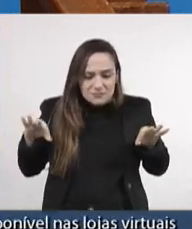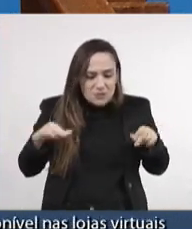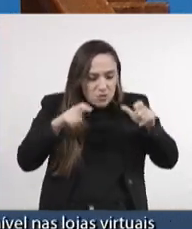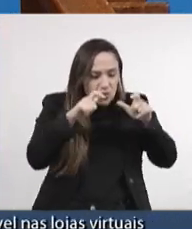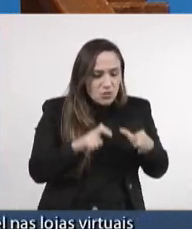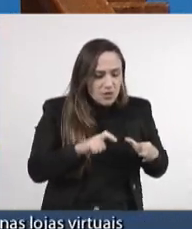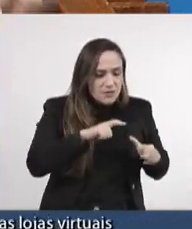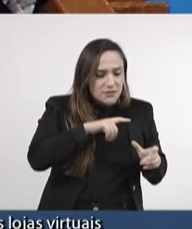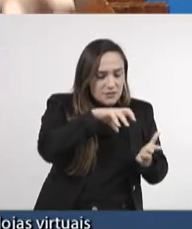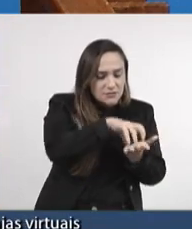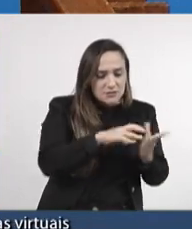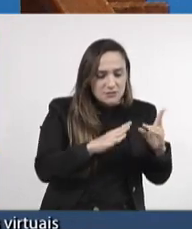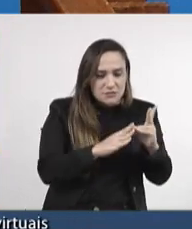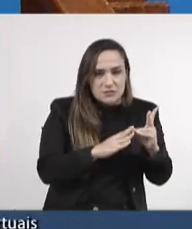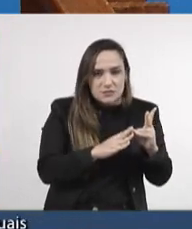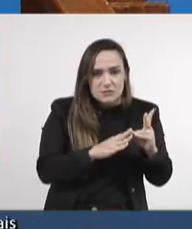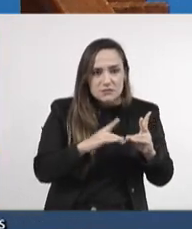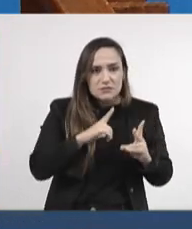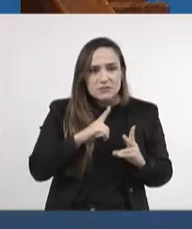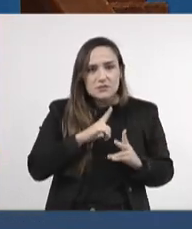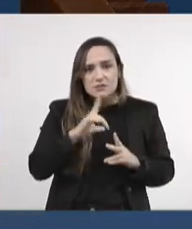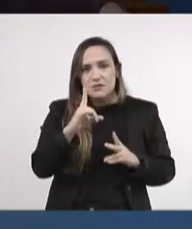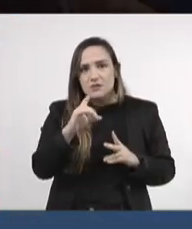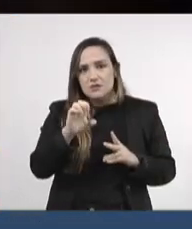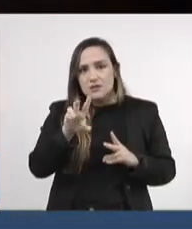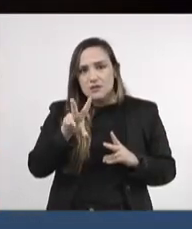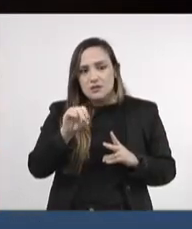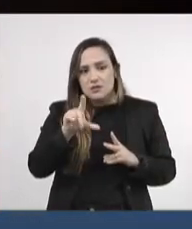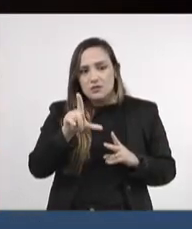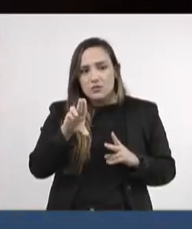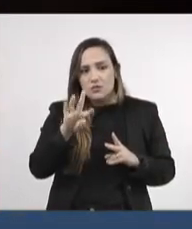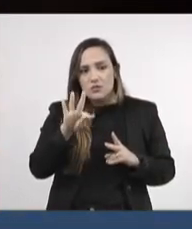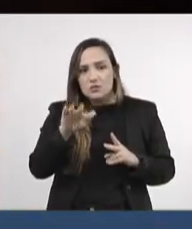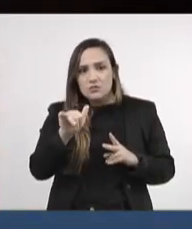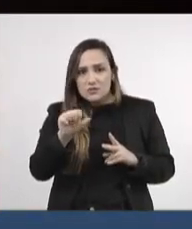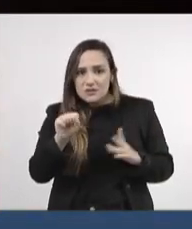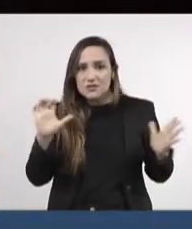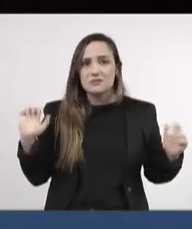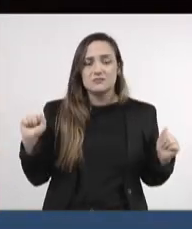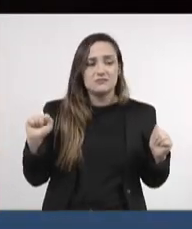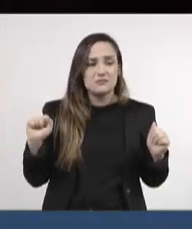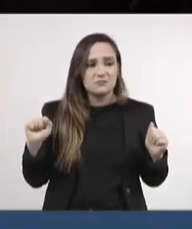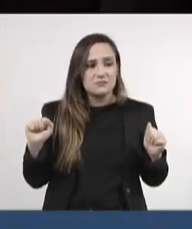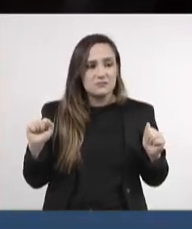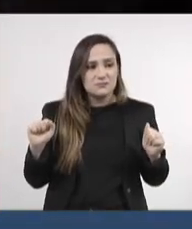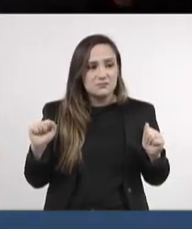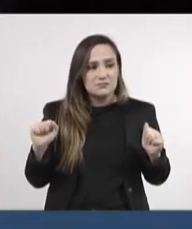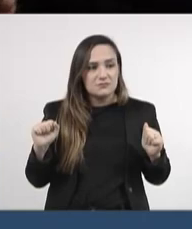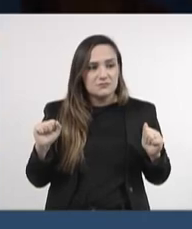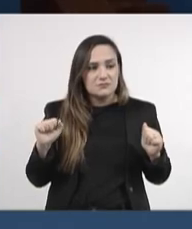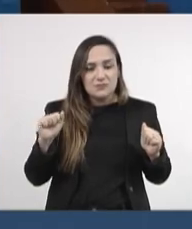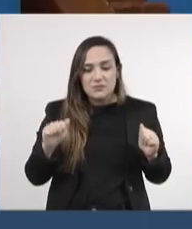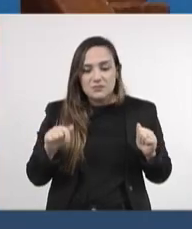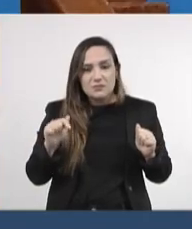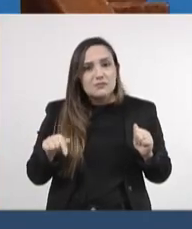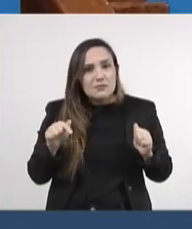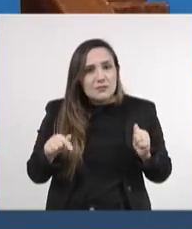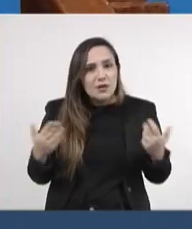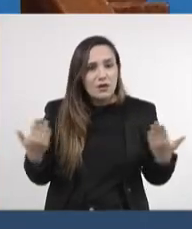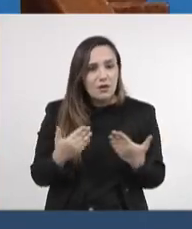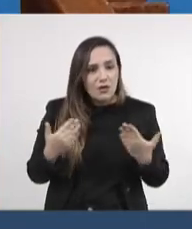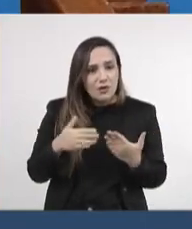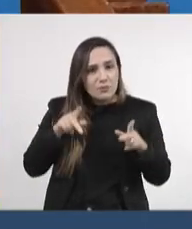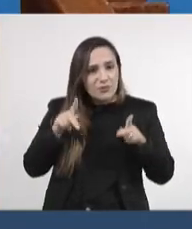indígenas, devolutas, chamadas os excessos, e que essas terras estão sendo pauta de reivindicação de